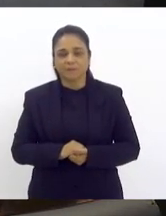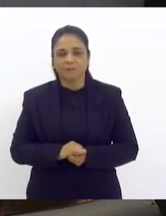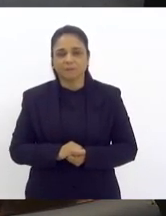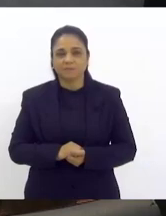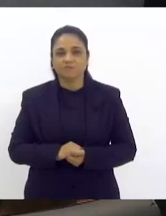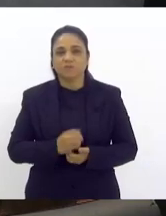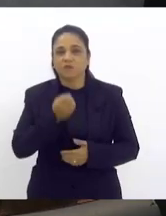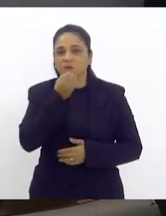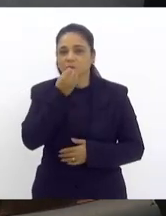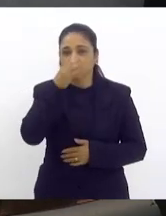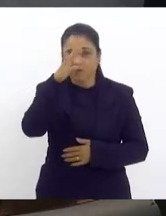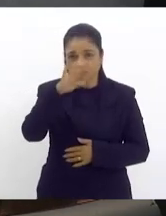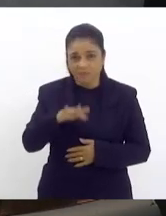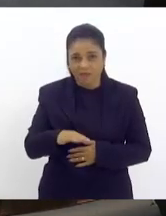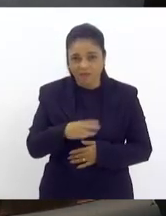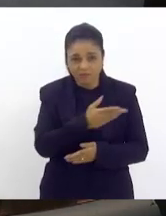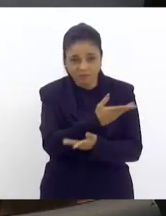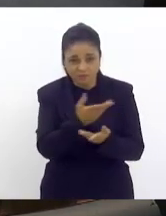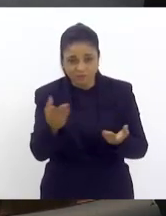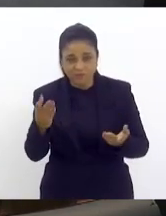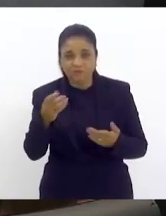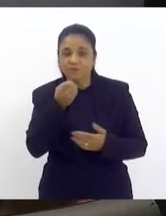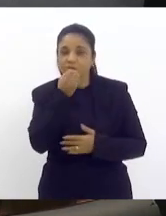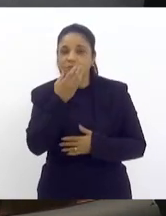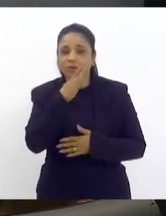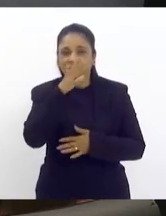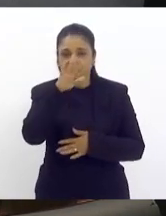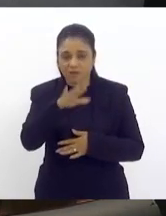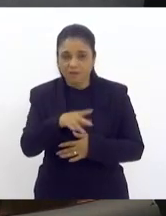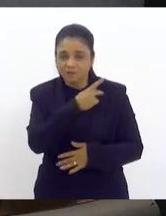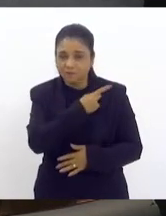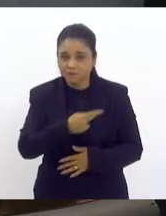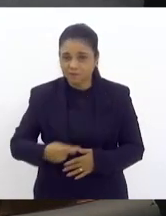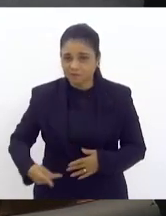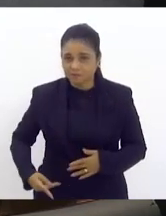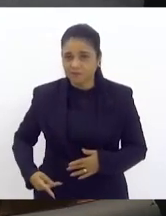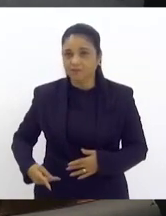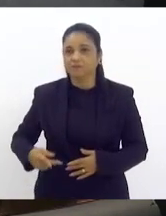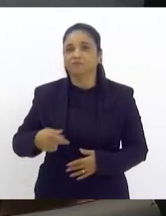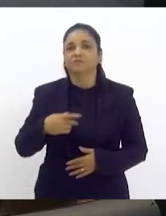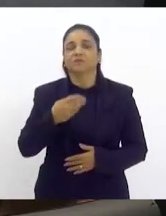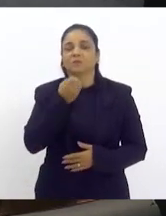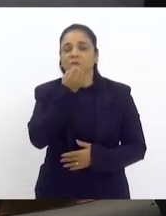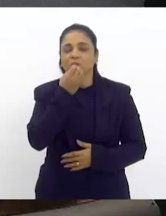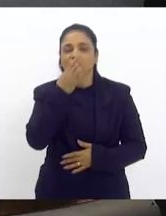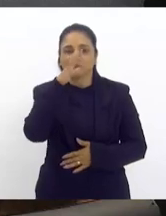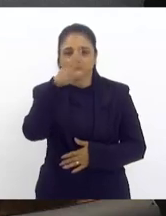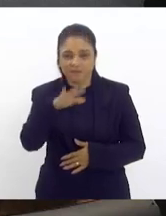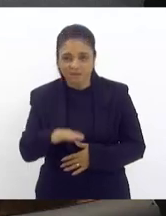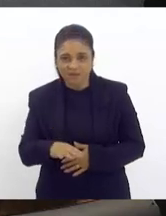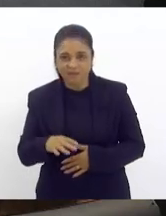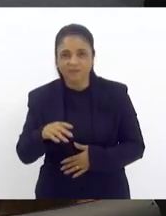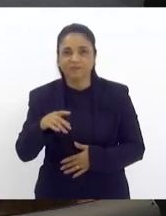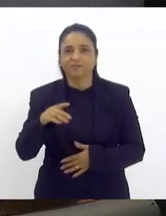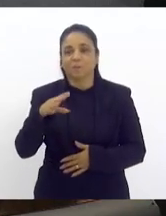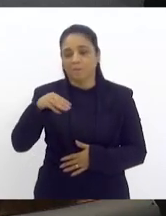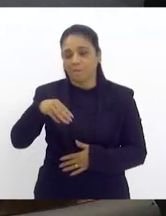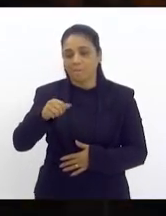Boa tarde boa tarde a todos boa tarde presidente deputado Caiado boa tarde Marquinhos da mesa nosso fenômeno